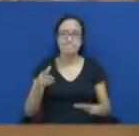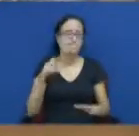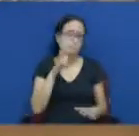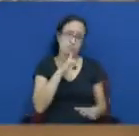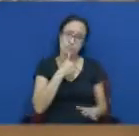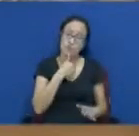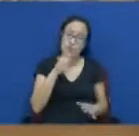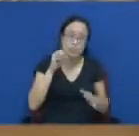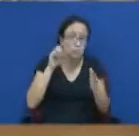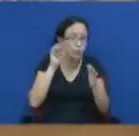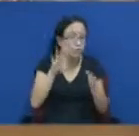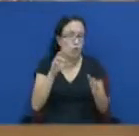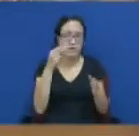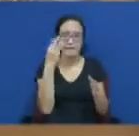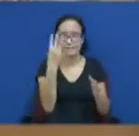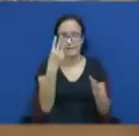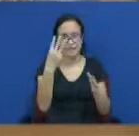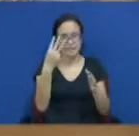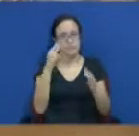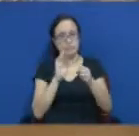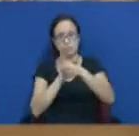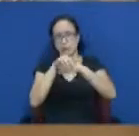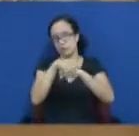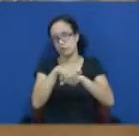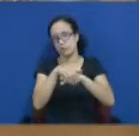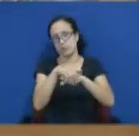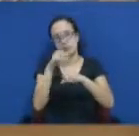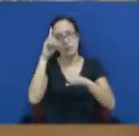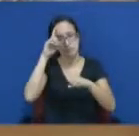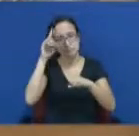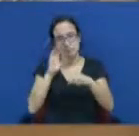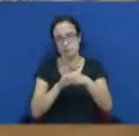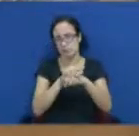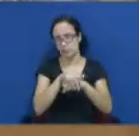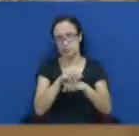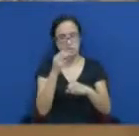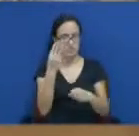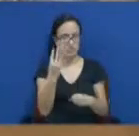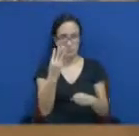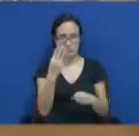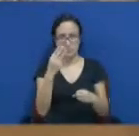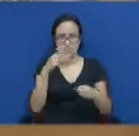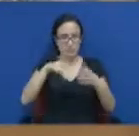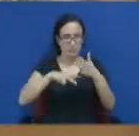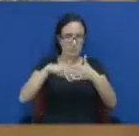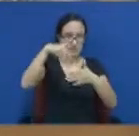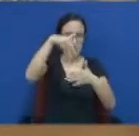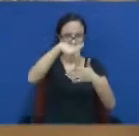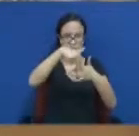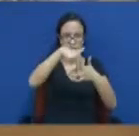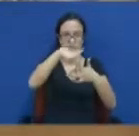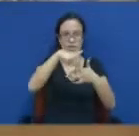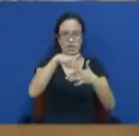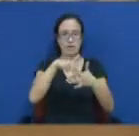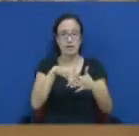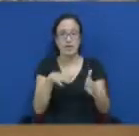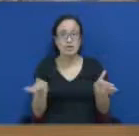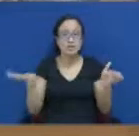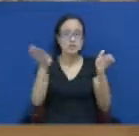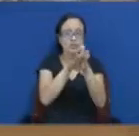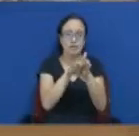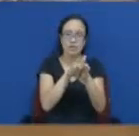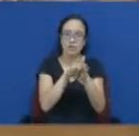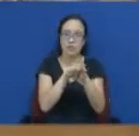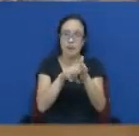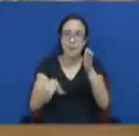permite três tribunas por noite. E as três tribunas solicitadas por ordem de chegada, por ordem de prioridade,